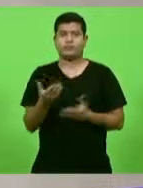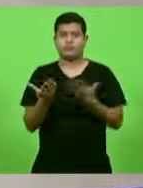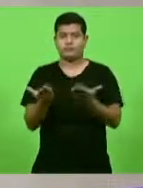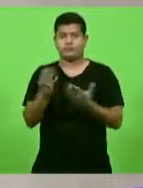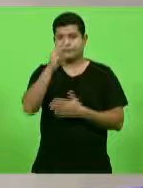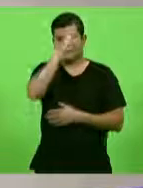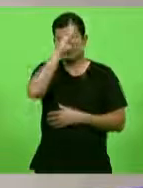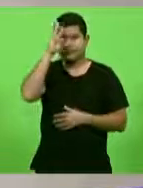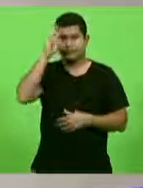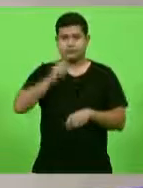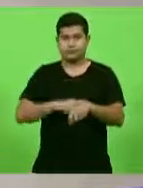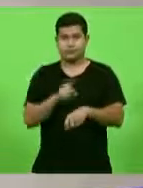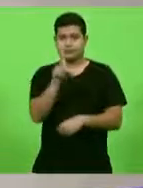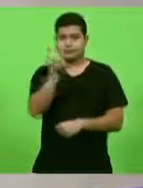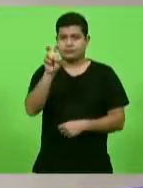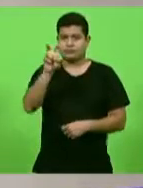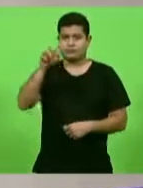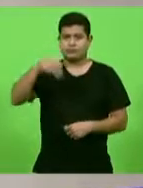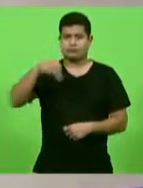15 minutos.